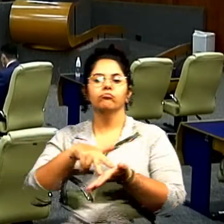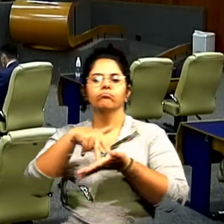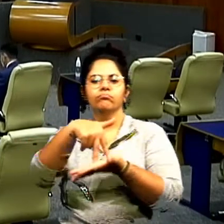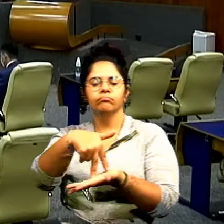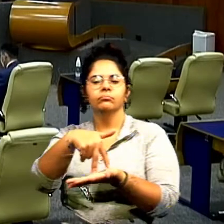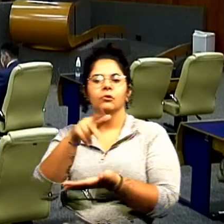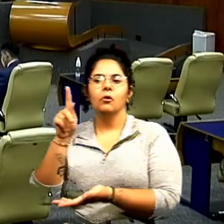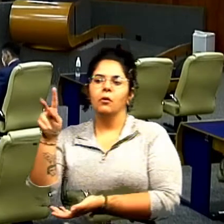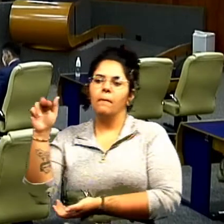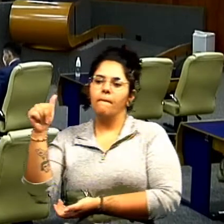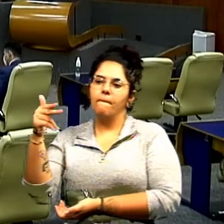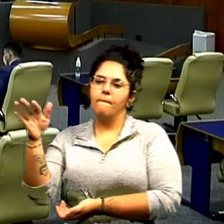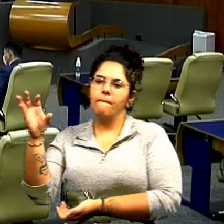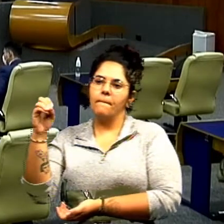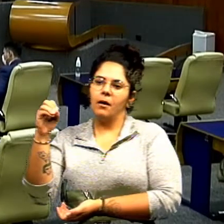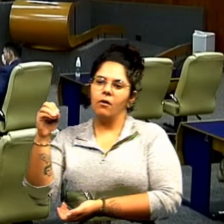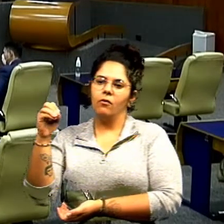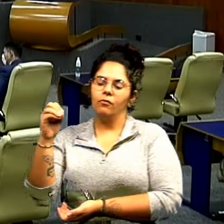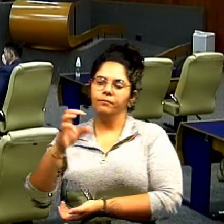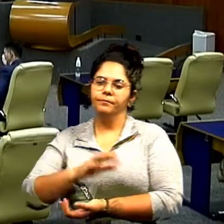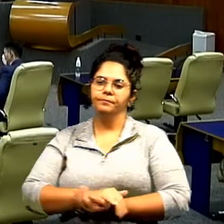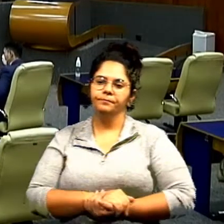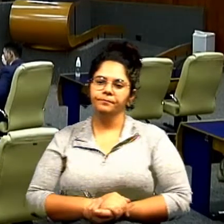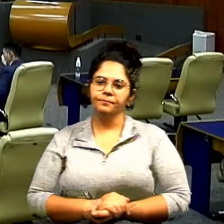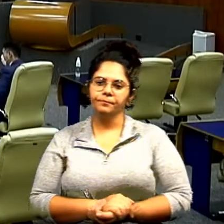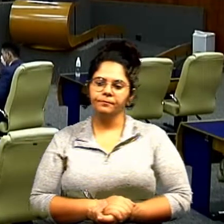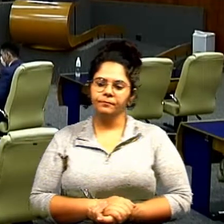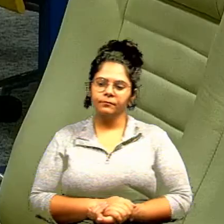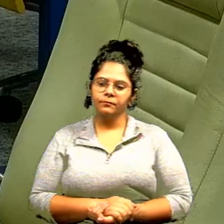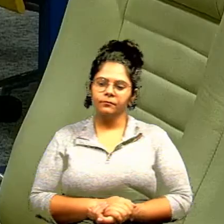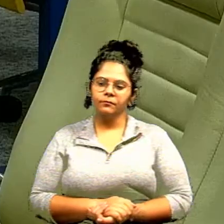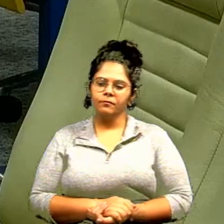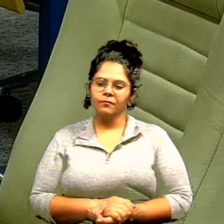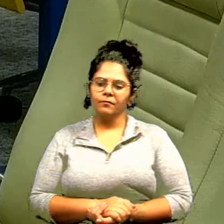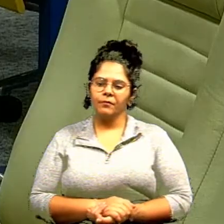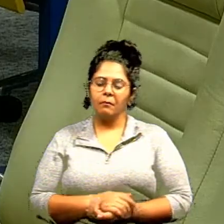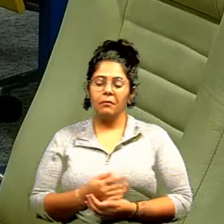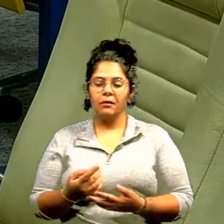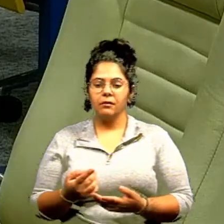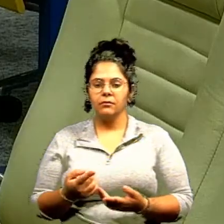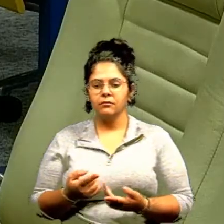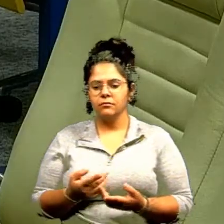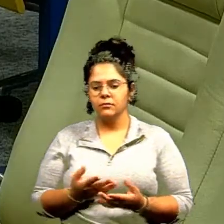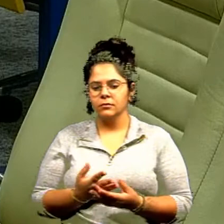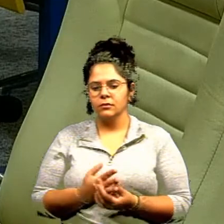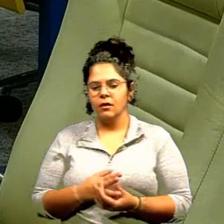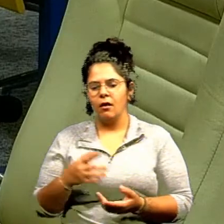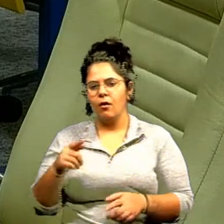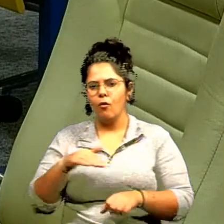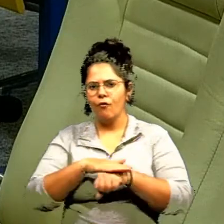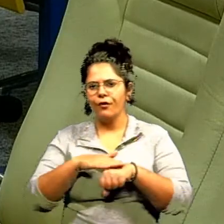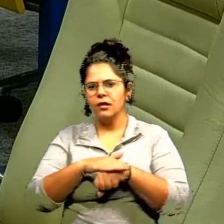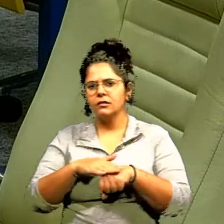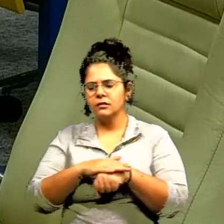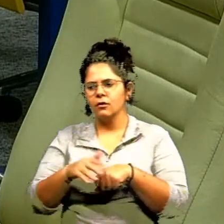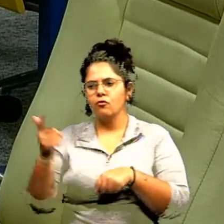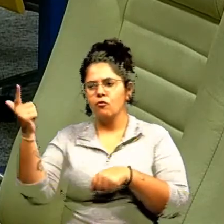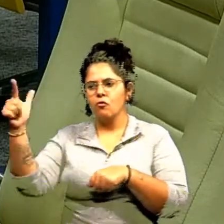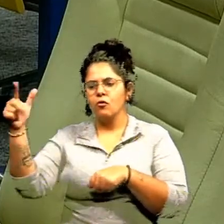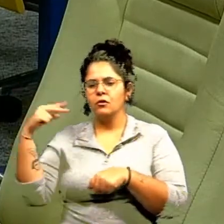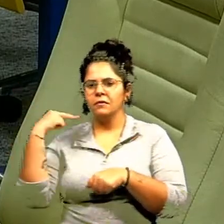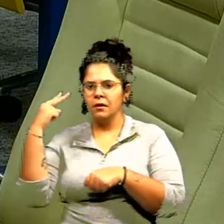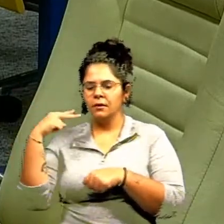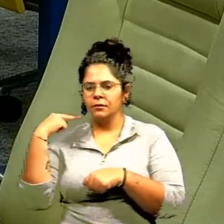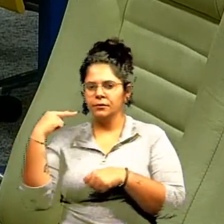e queria, na hora, ter me manifestado. Porém, eu estava numa tratativa com o vereador Tiãozinho Porto Carlinho